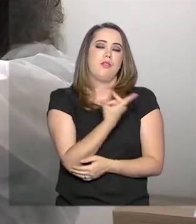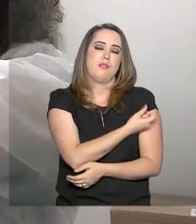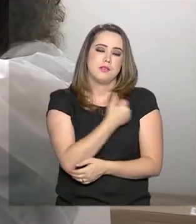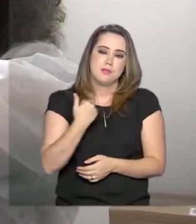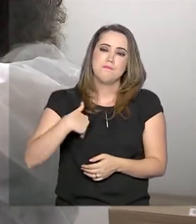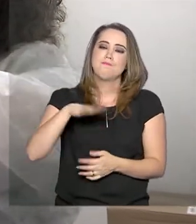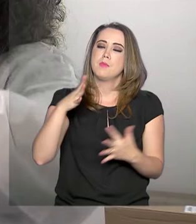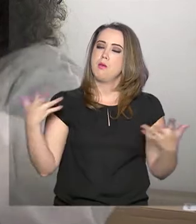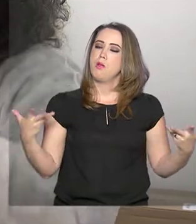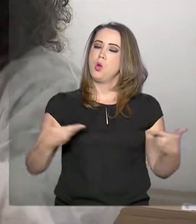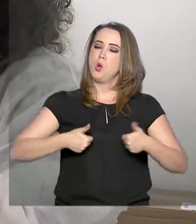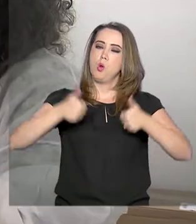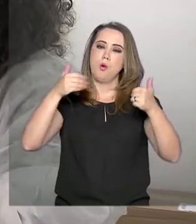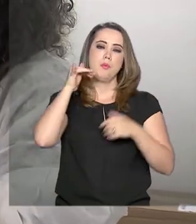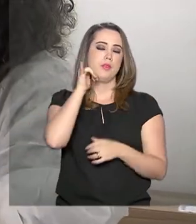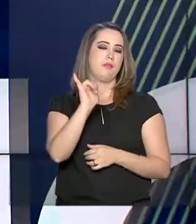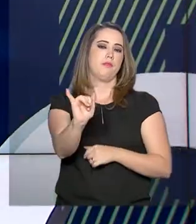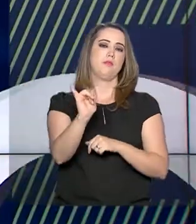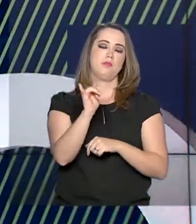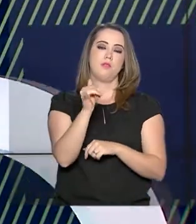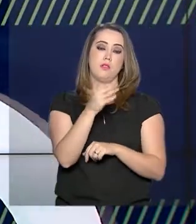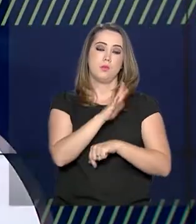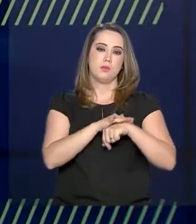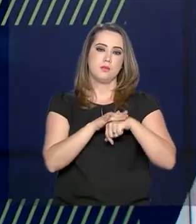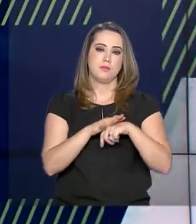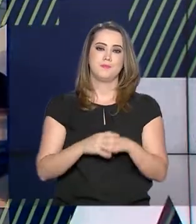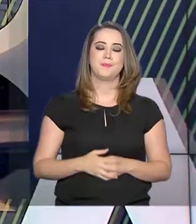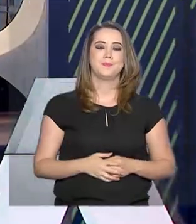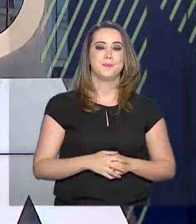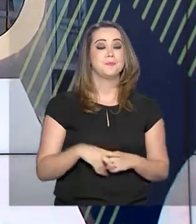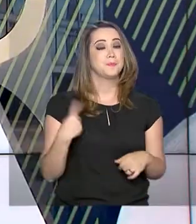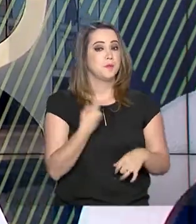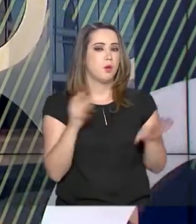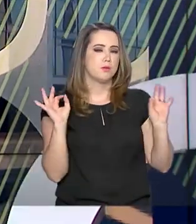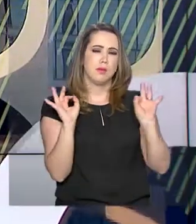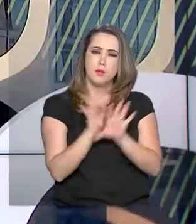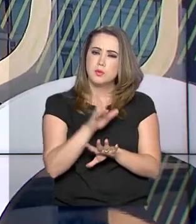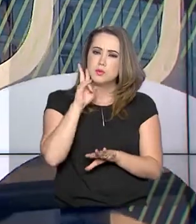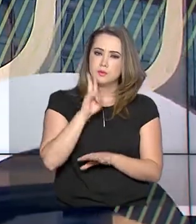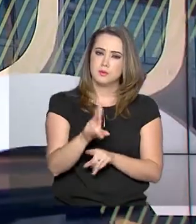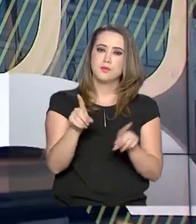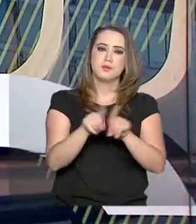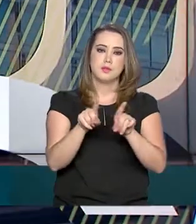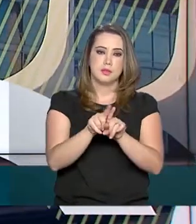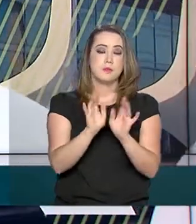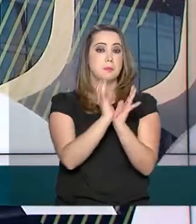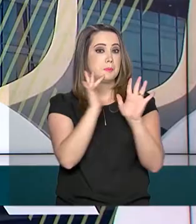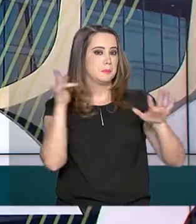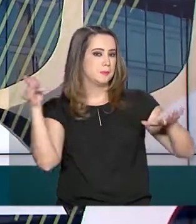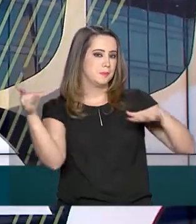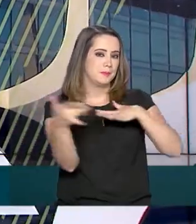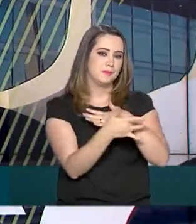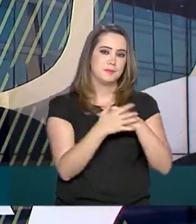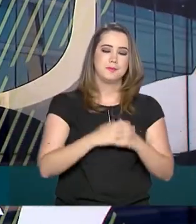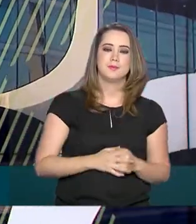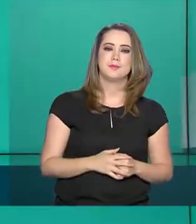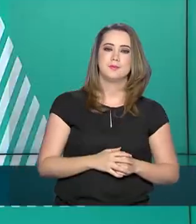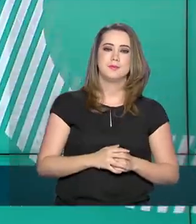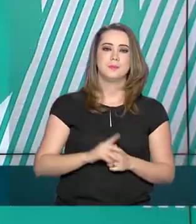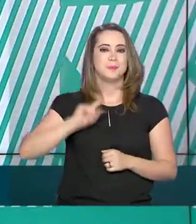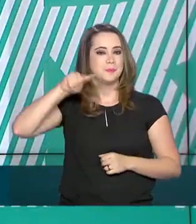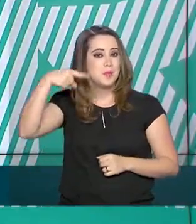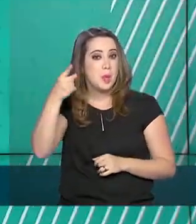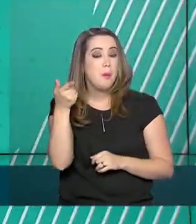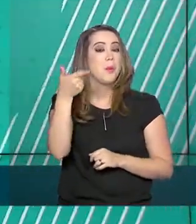eficaz de evitar a doença. O governo agora termina aqui e você pode nos acompanhar também pelas redes sociais.